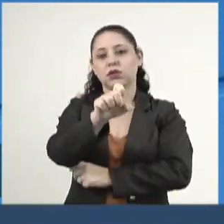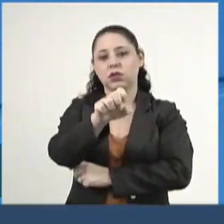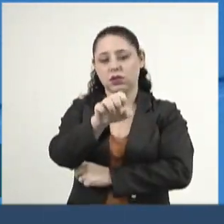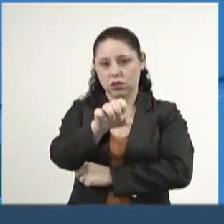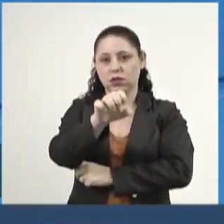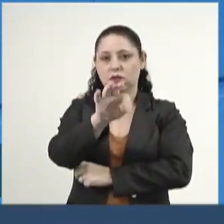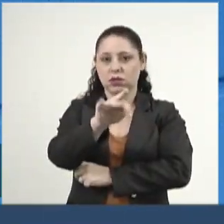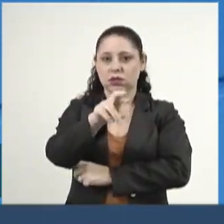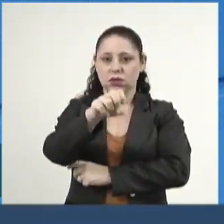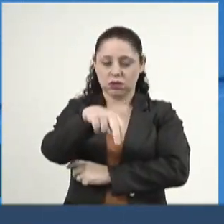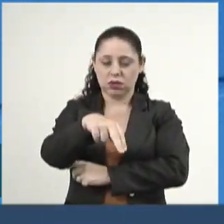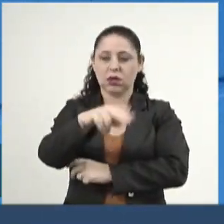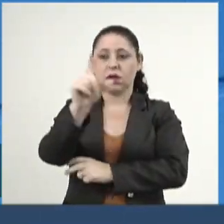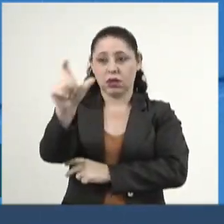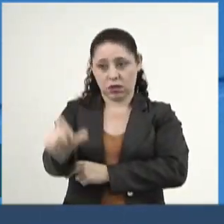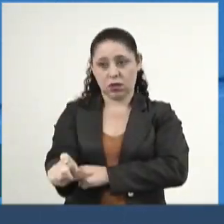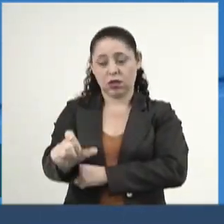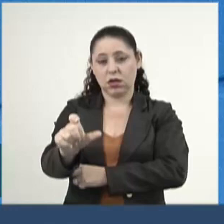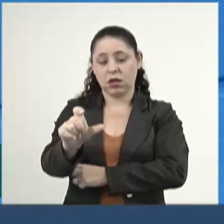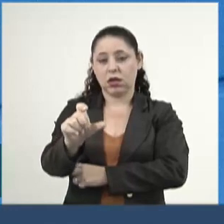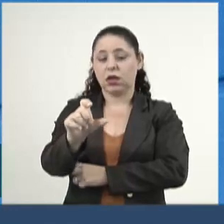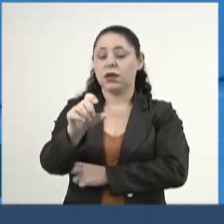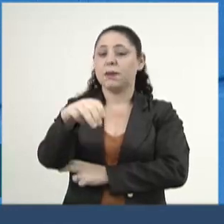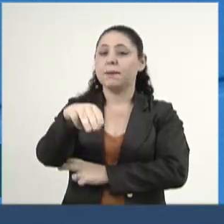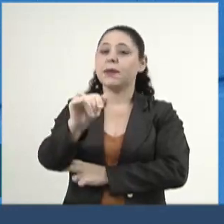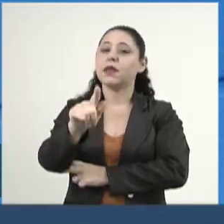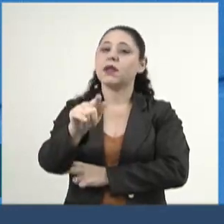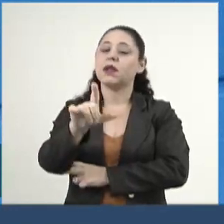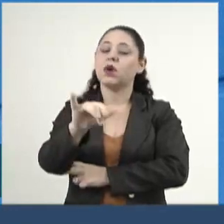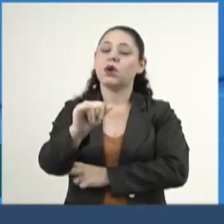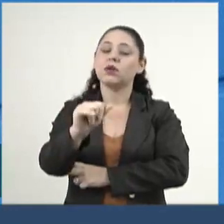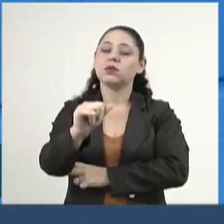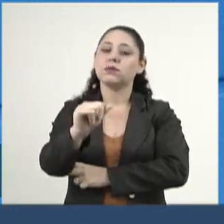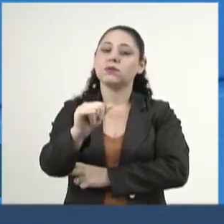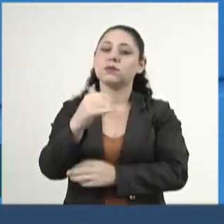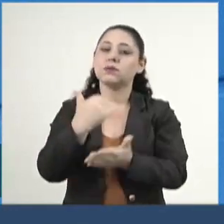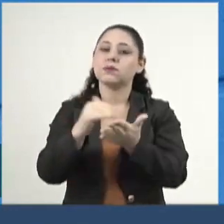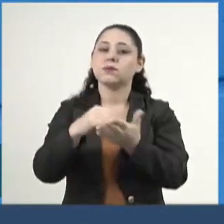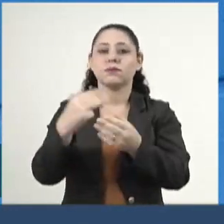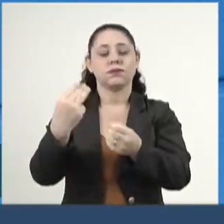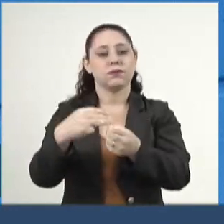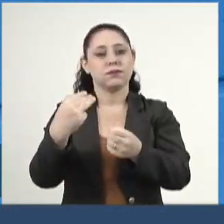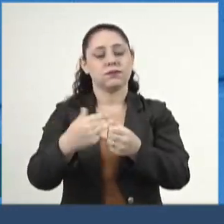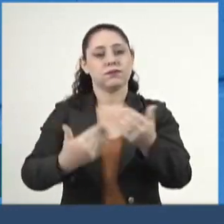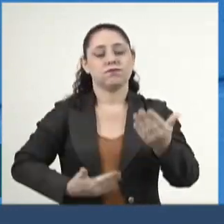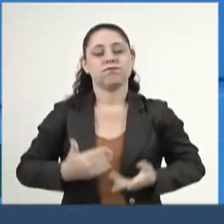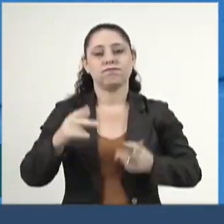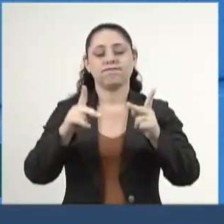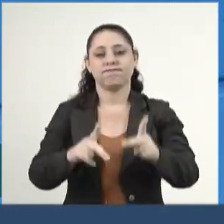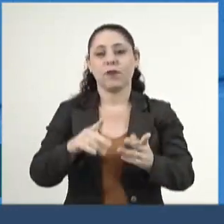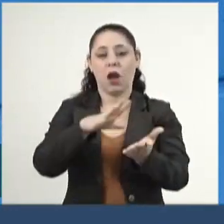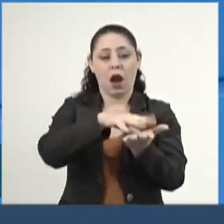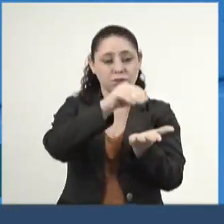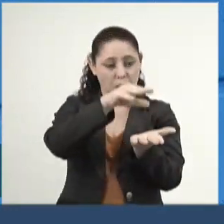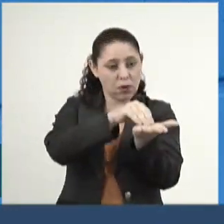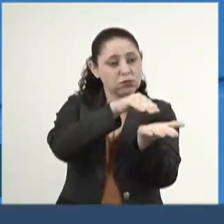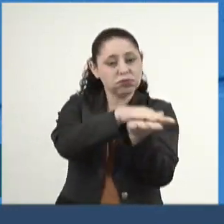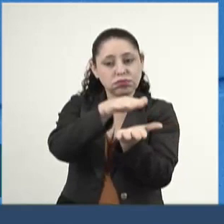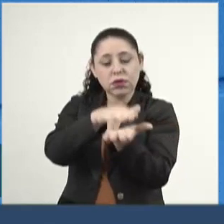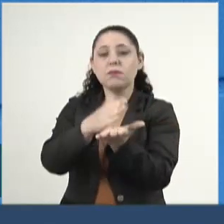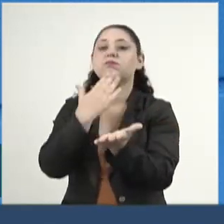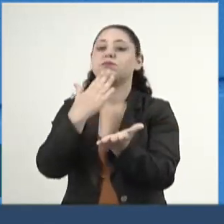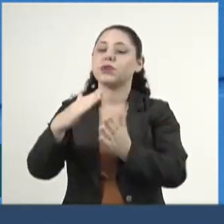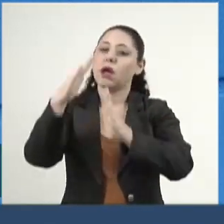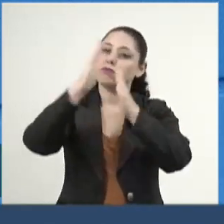excelentíssimo senhor Ednei Marcelo Miglioli, secretário municipal de Infraestrutura e Serviço Público, por cópias autônomas, solicitando a pintura